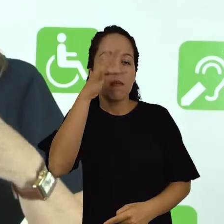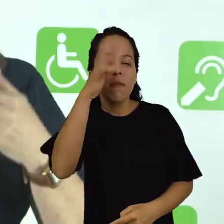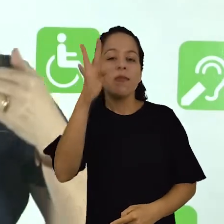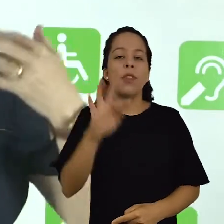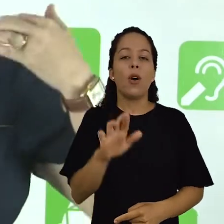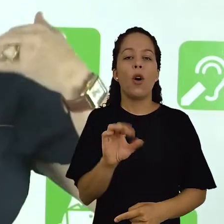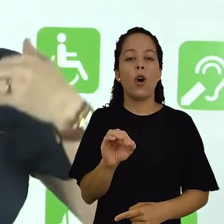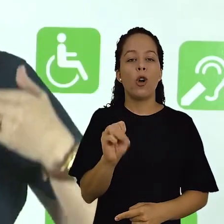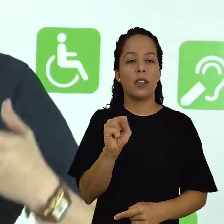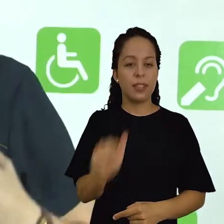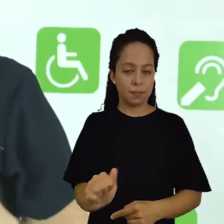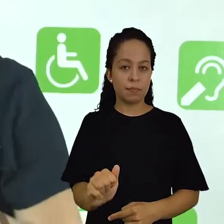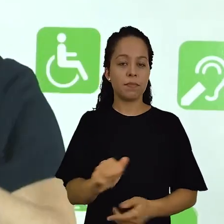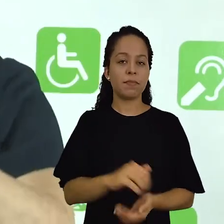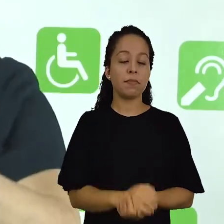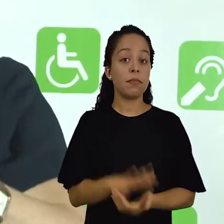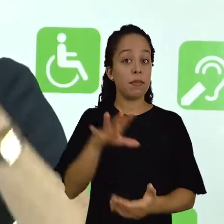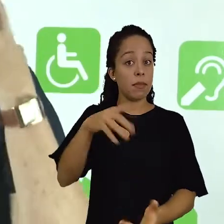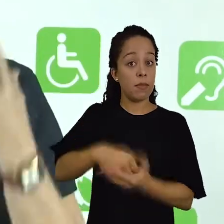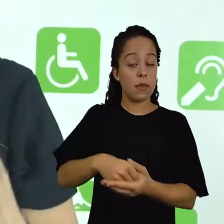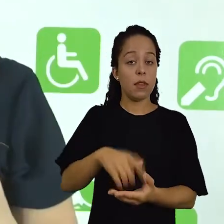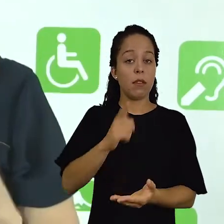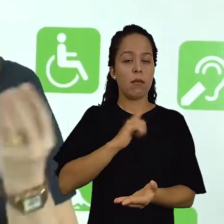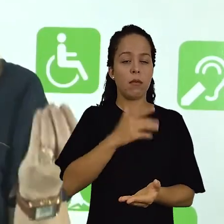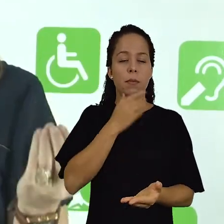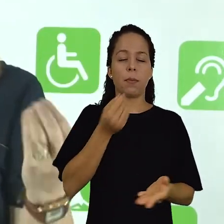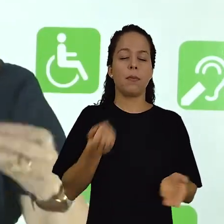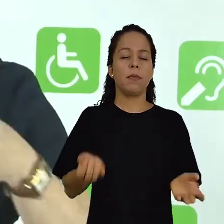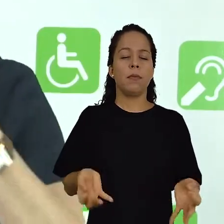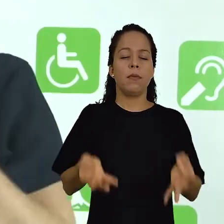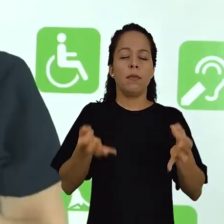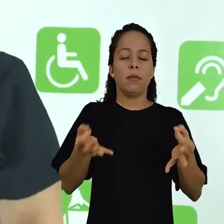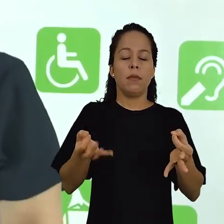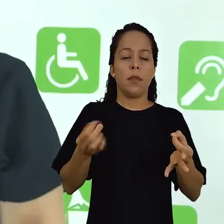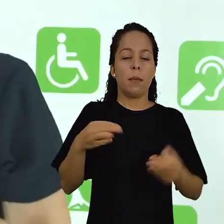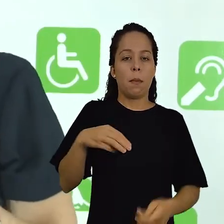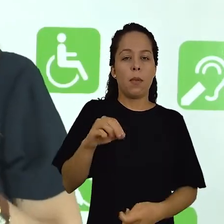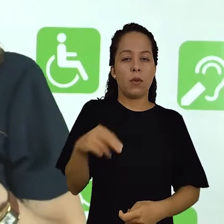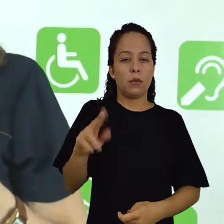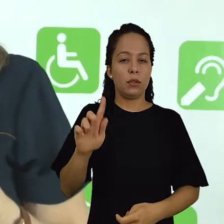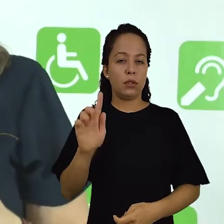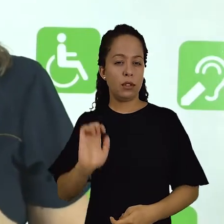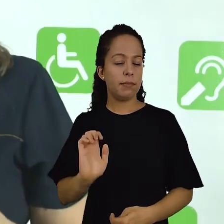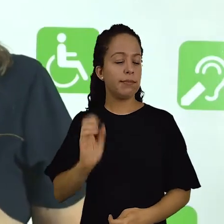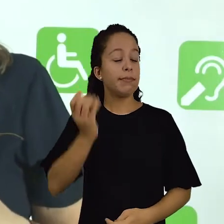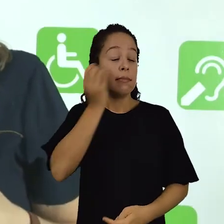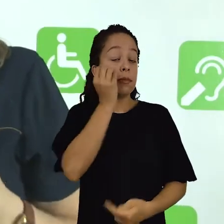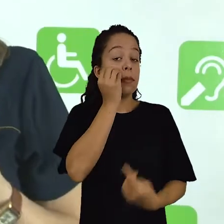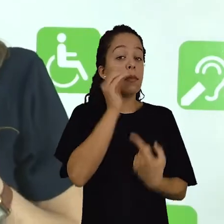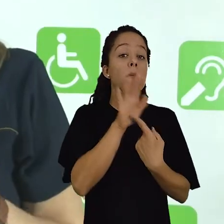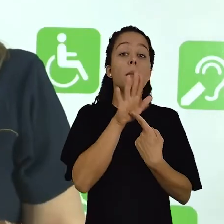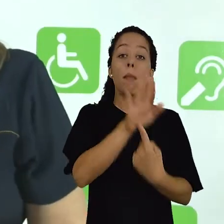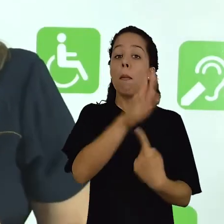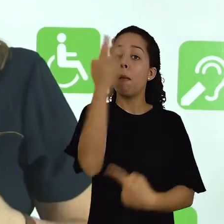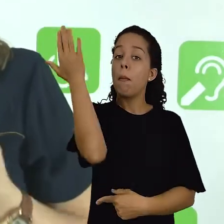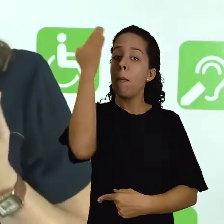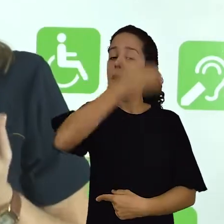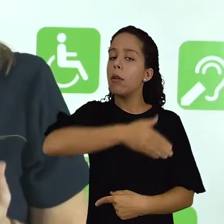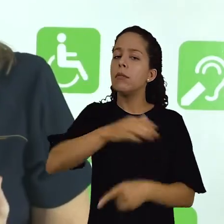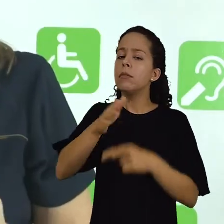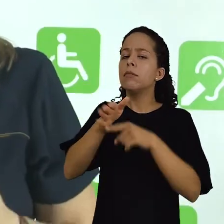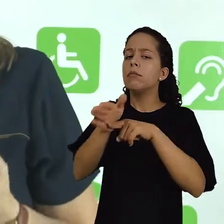esse filme mostra o trajeto de um monge, o William de Baskerville, tentando mostrar,